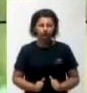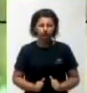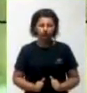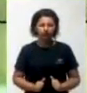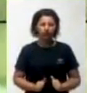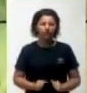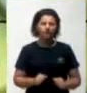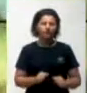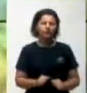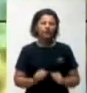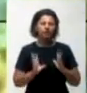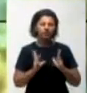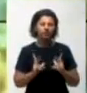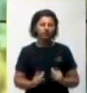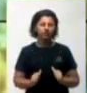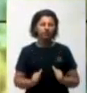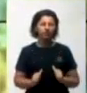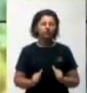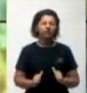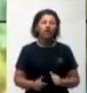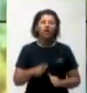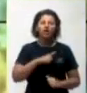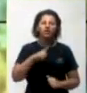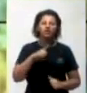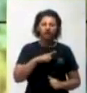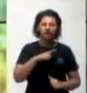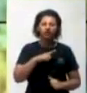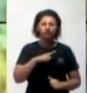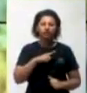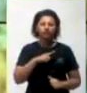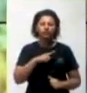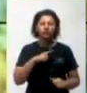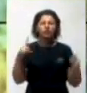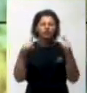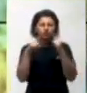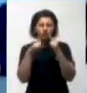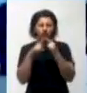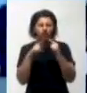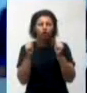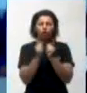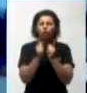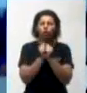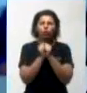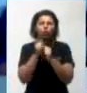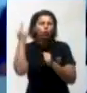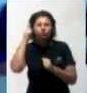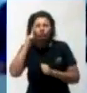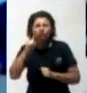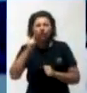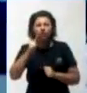mas que castidade tem tudo a ver com a capacidade de dar-se.